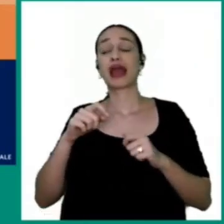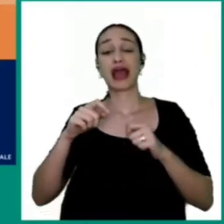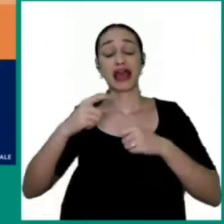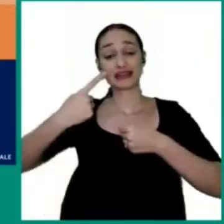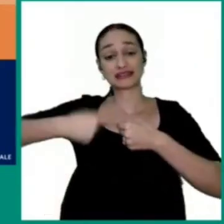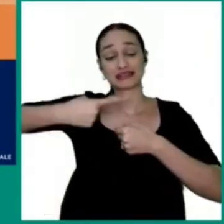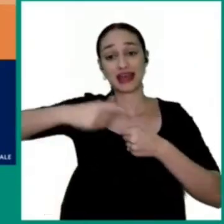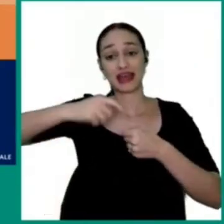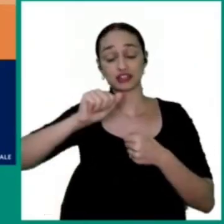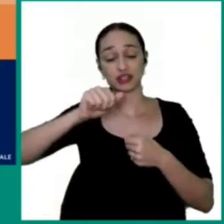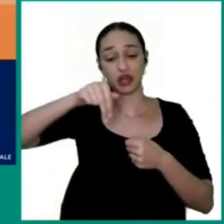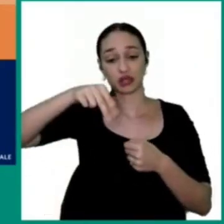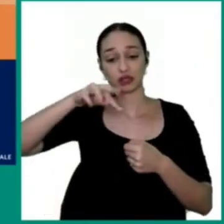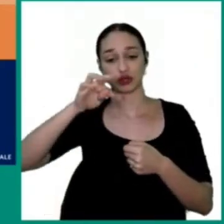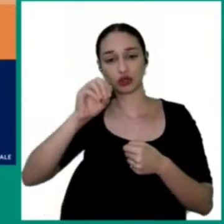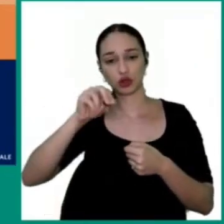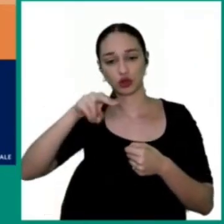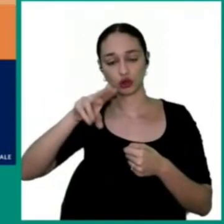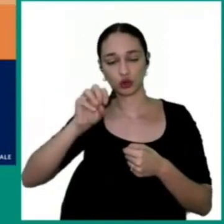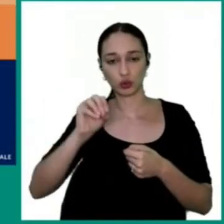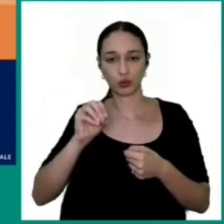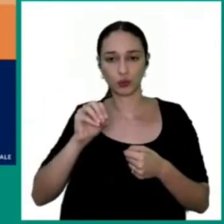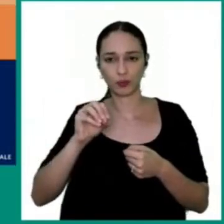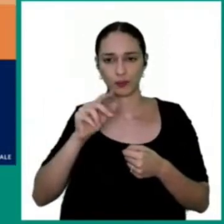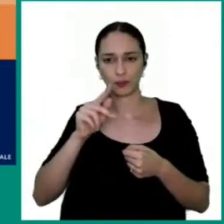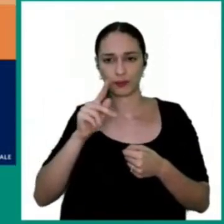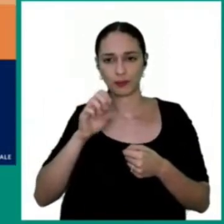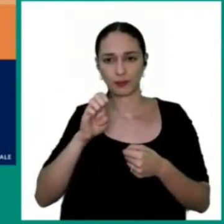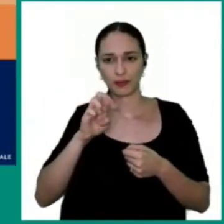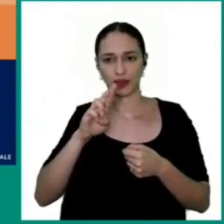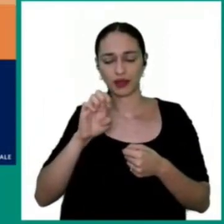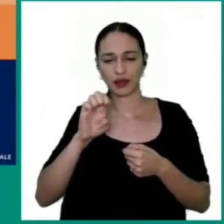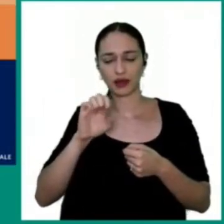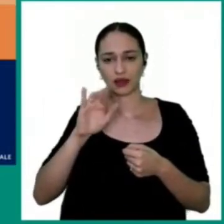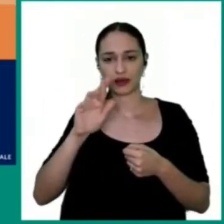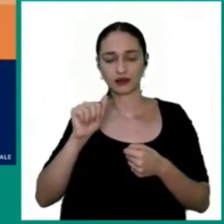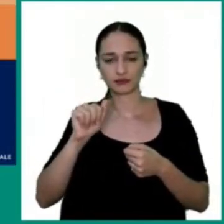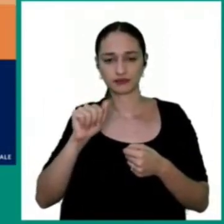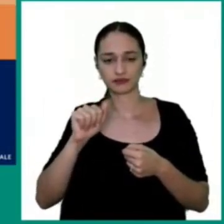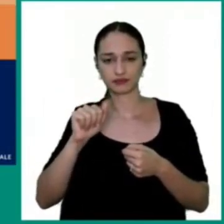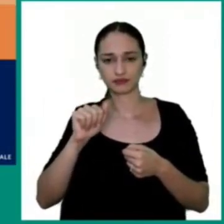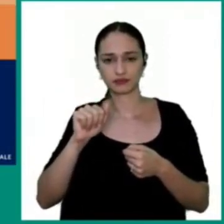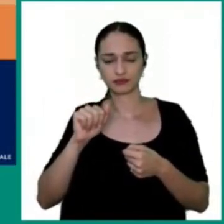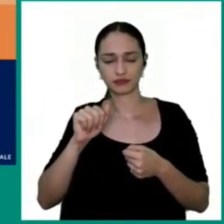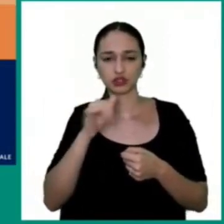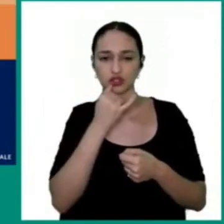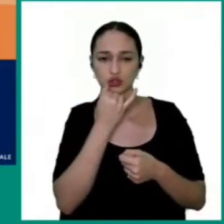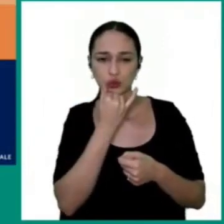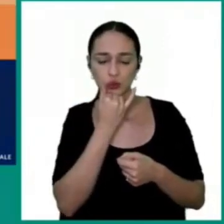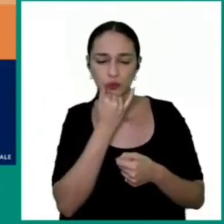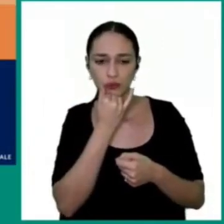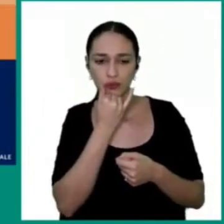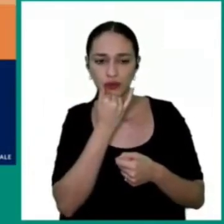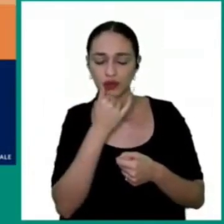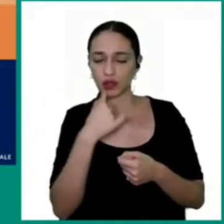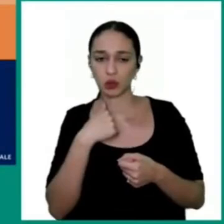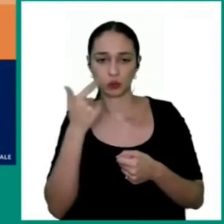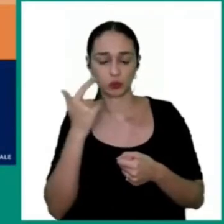Opa, meu formulário aqui, desculpa que minha internet aqui oscilou o site. Volto, ok.